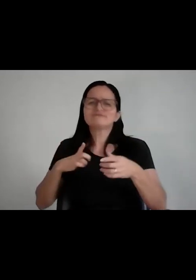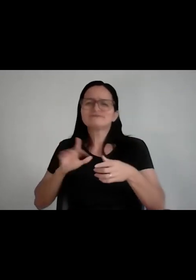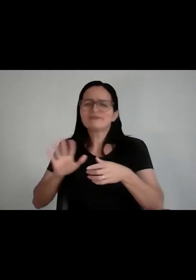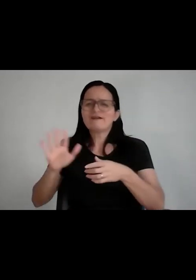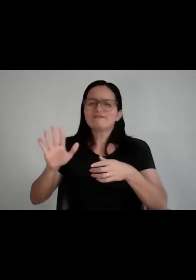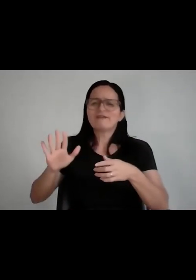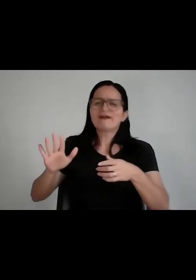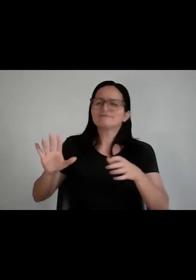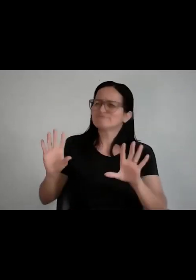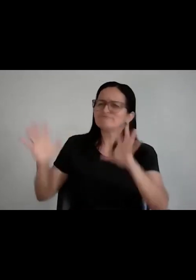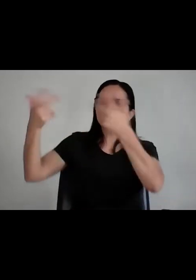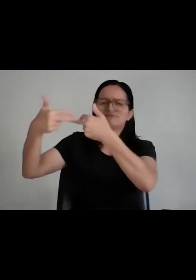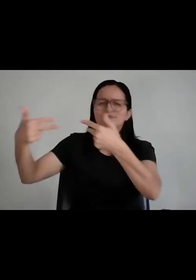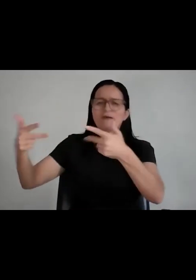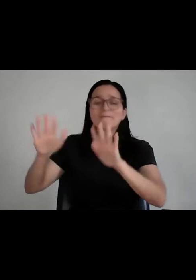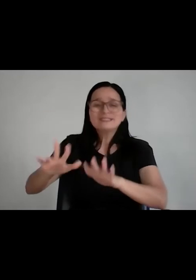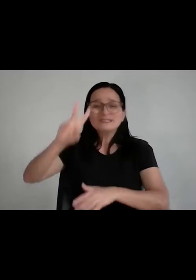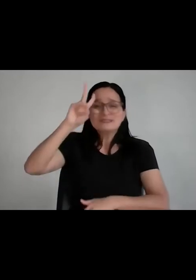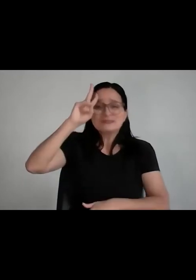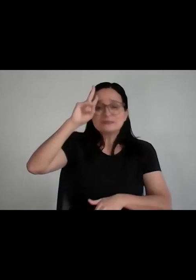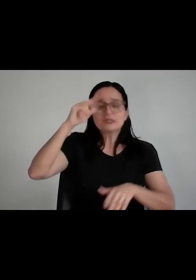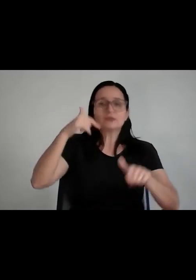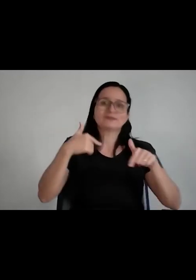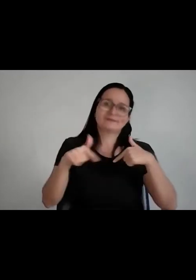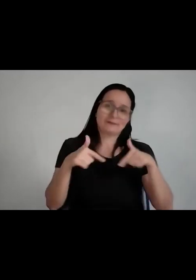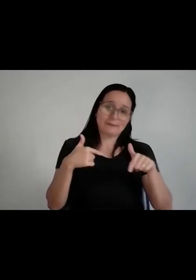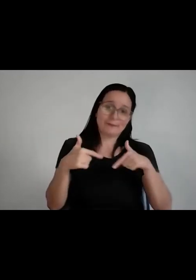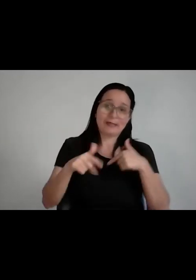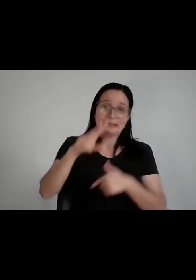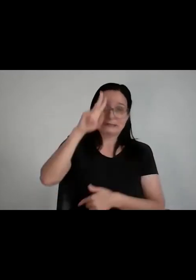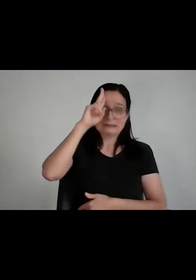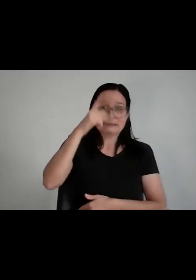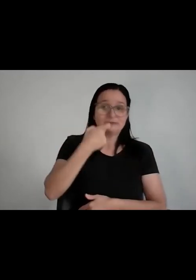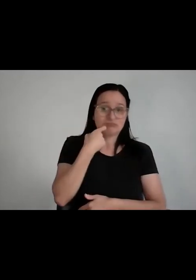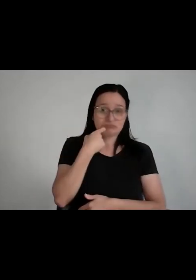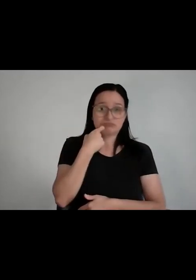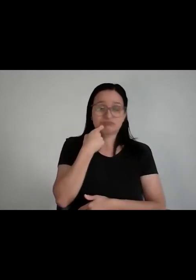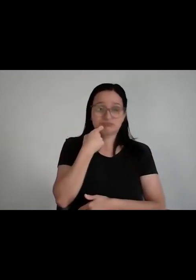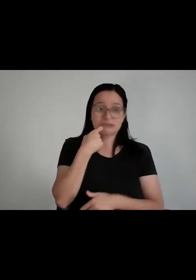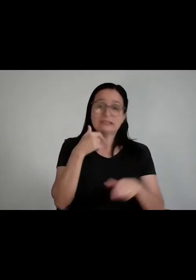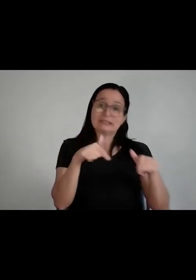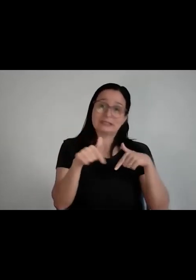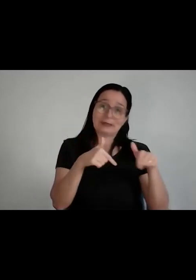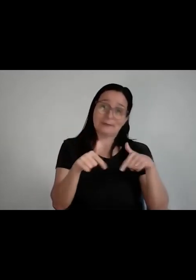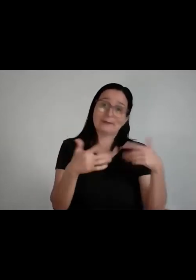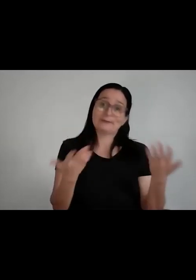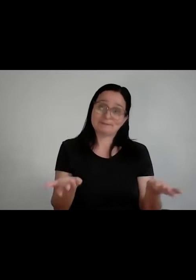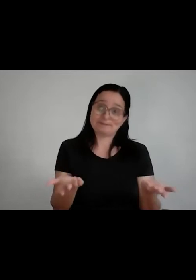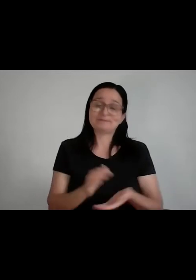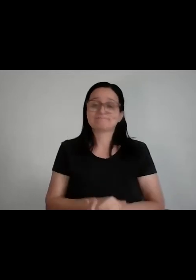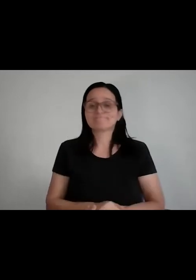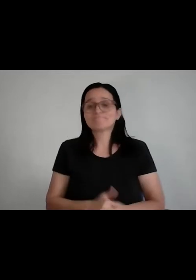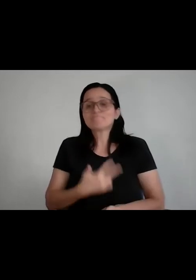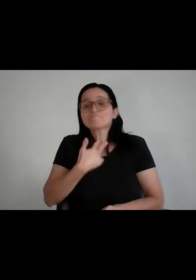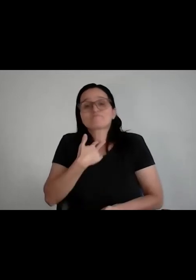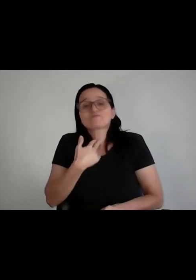-feira tem que voltar ao normal, tem que trabalhar de segunda a sexta e não ficar só na sacanagem de segunda a sexta, não dá para